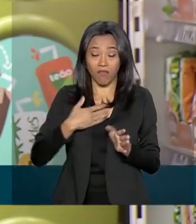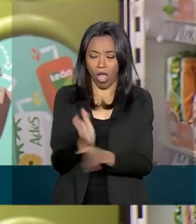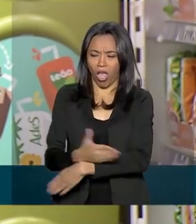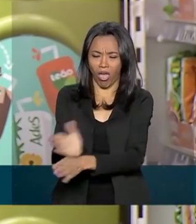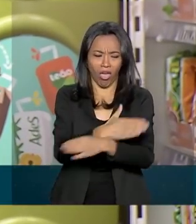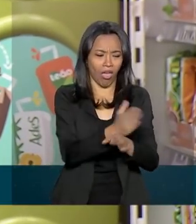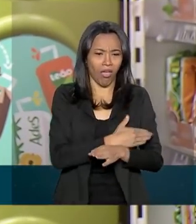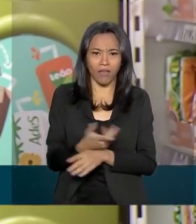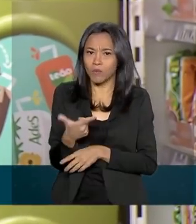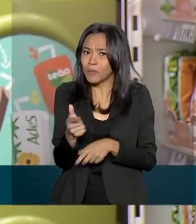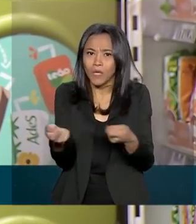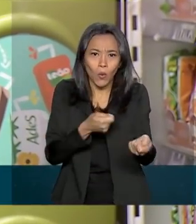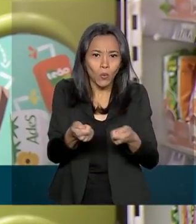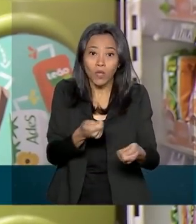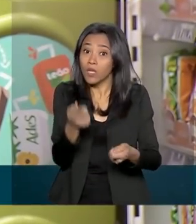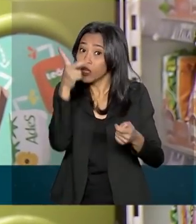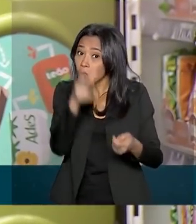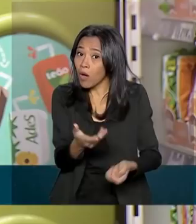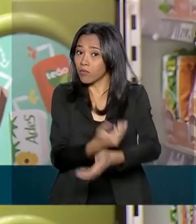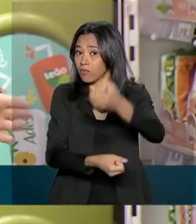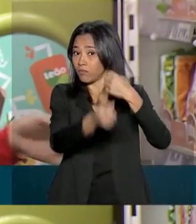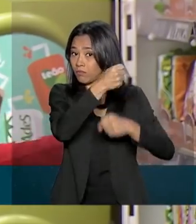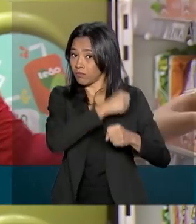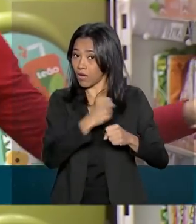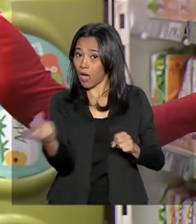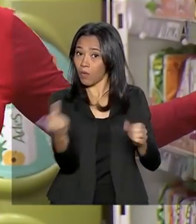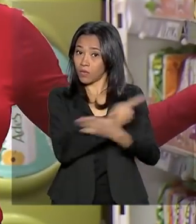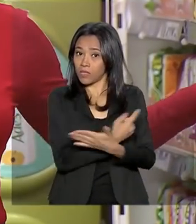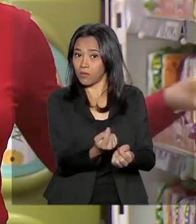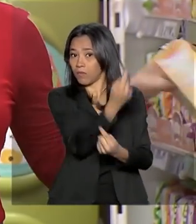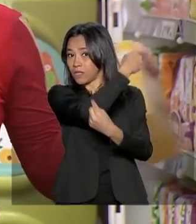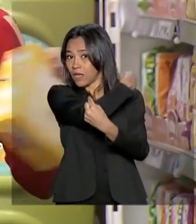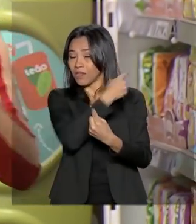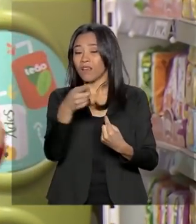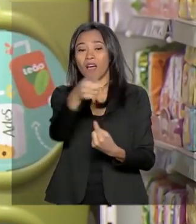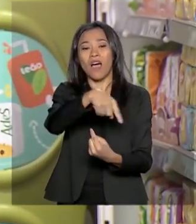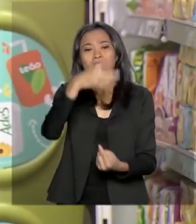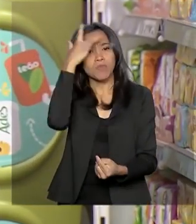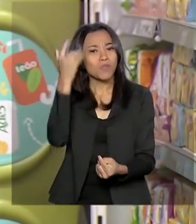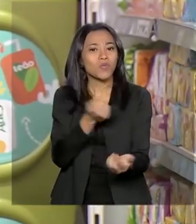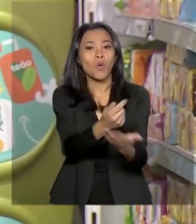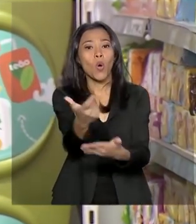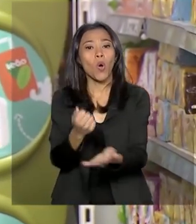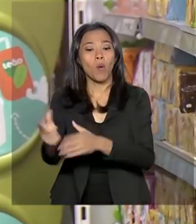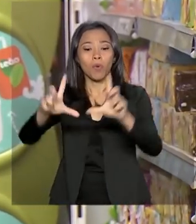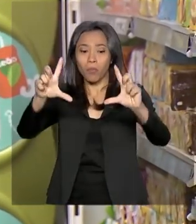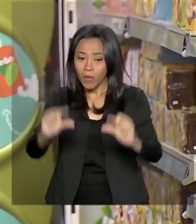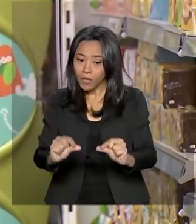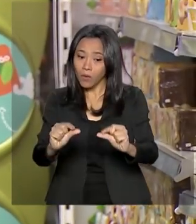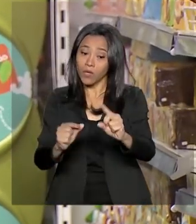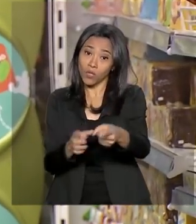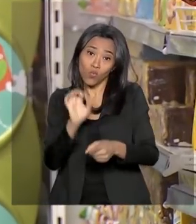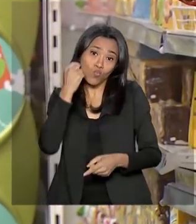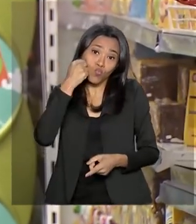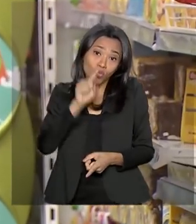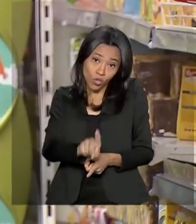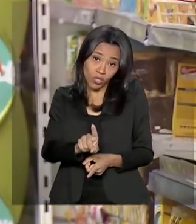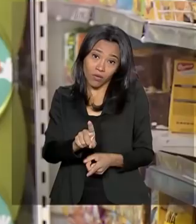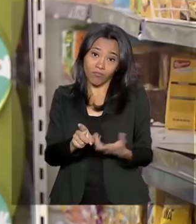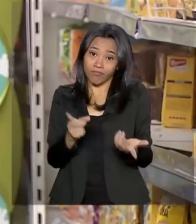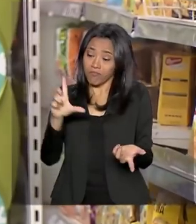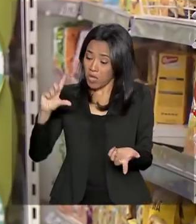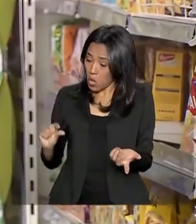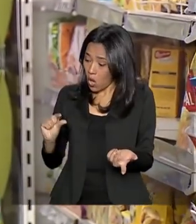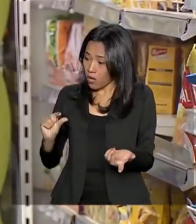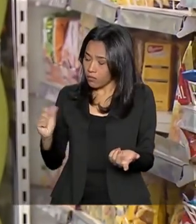como no passado, há uma perda no poder de compra da população. O que se levava por um valor num dia, no outro